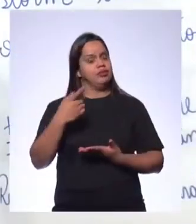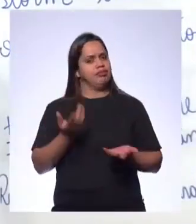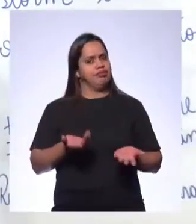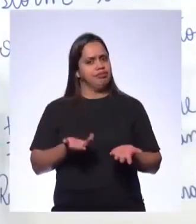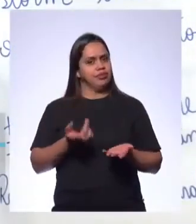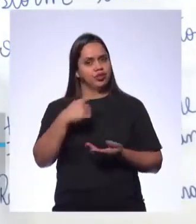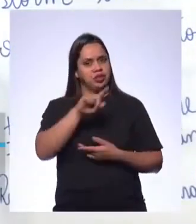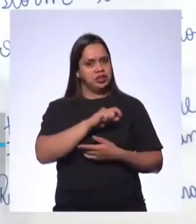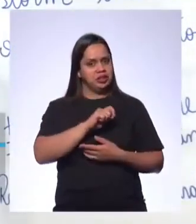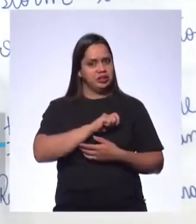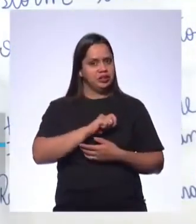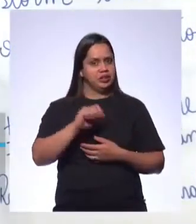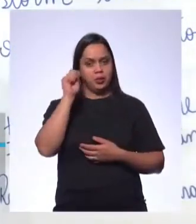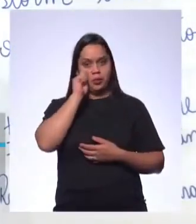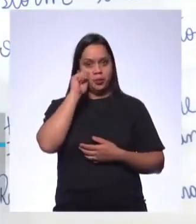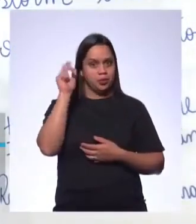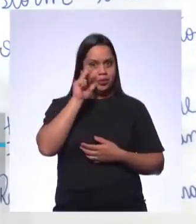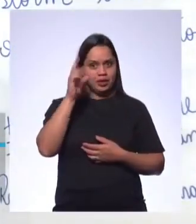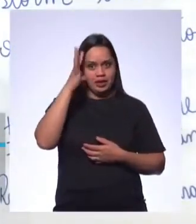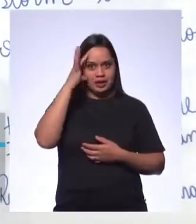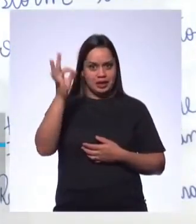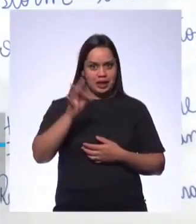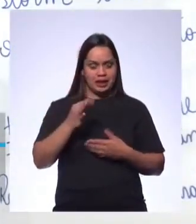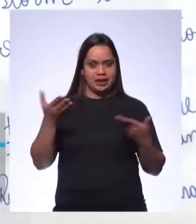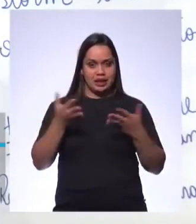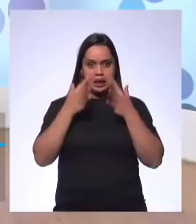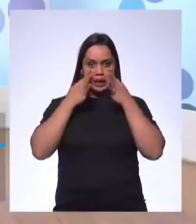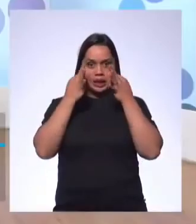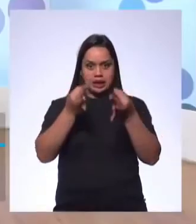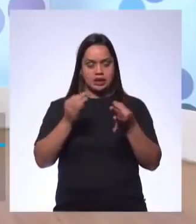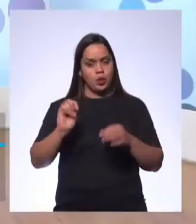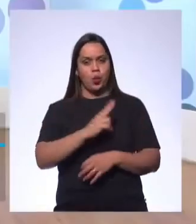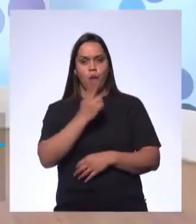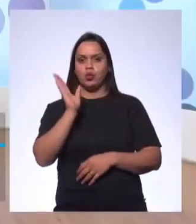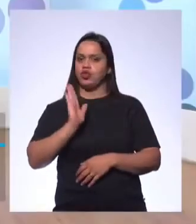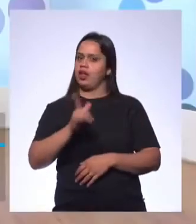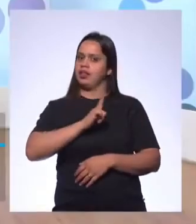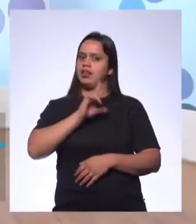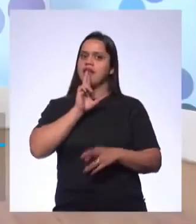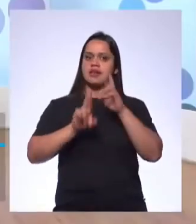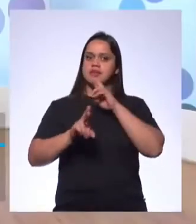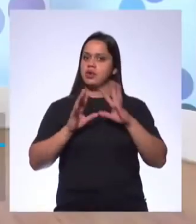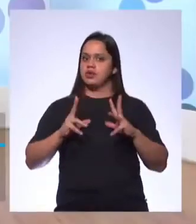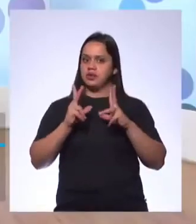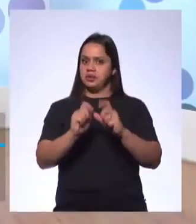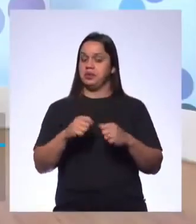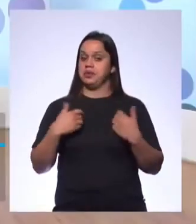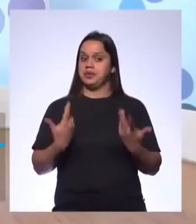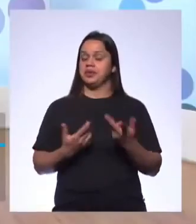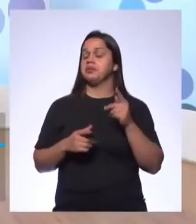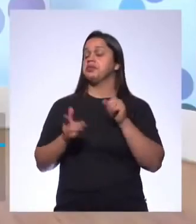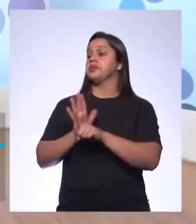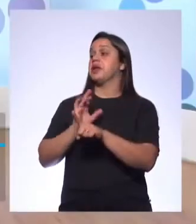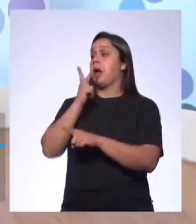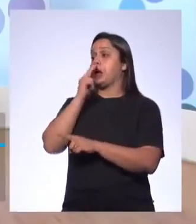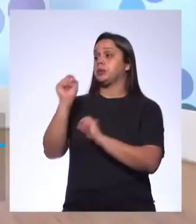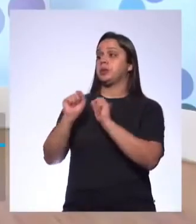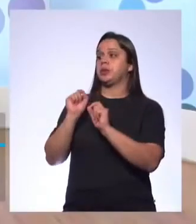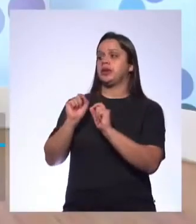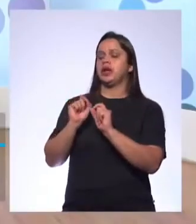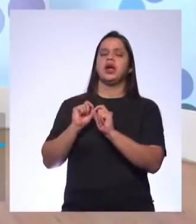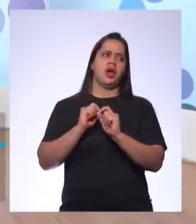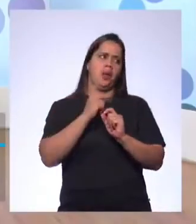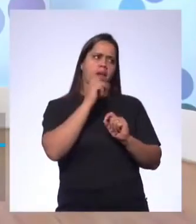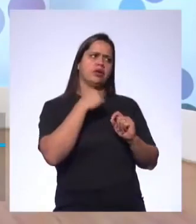pronto. Hoje já tem todas as respostas, hein? O que você acha, Ed? Acho que eles estão